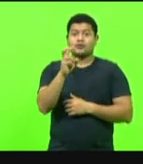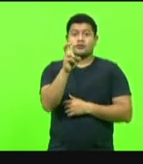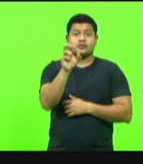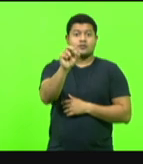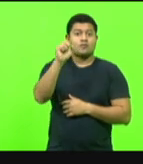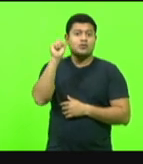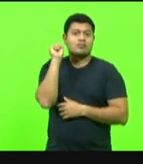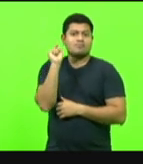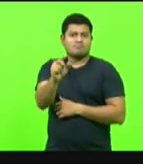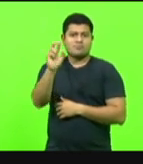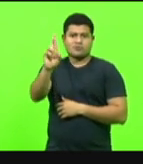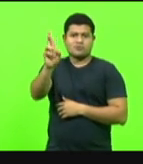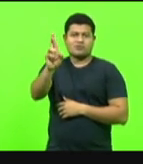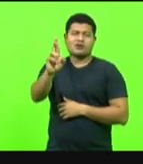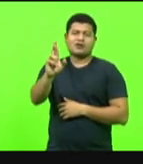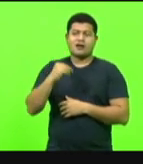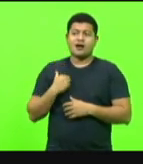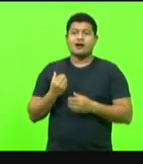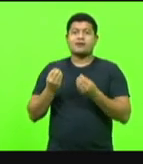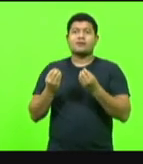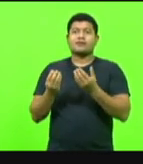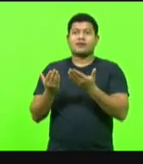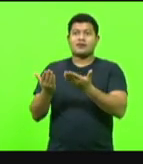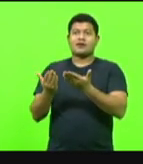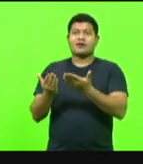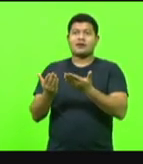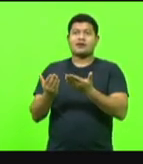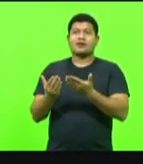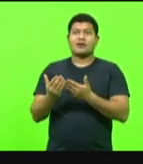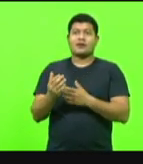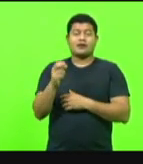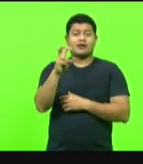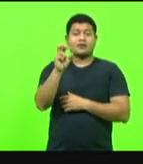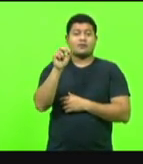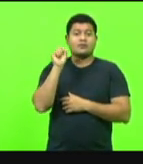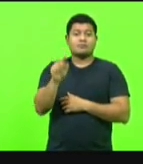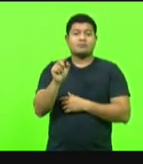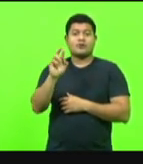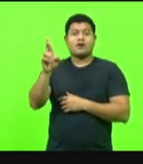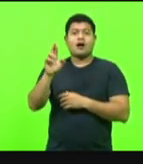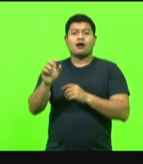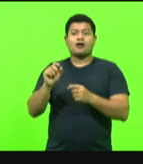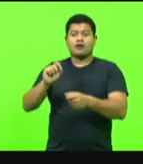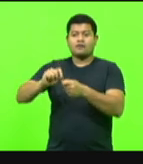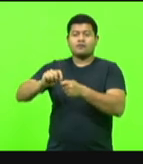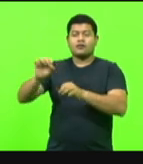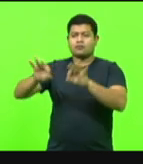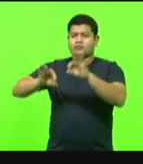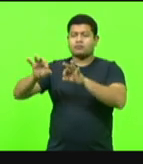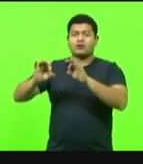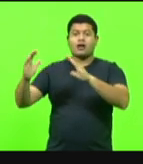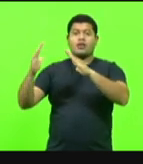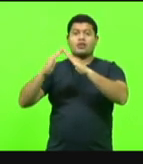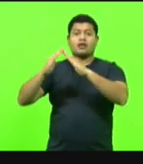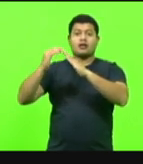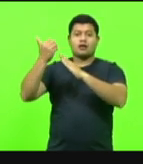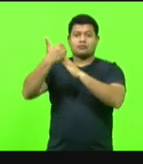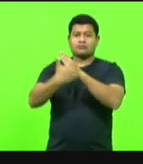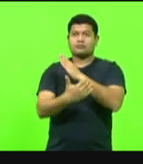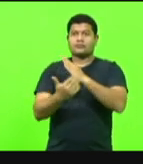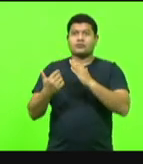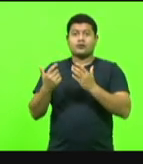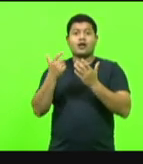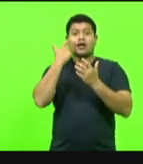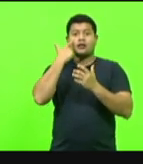reais para fazer, esse não está aí na verdade, mas 50 mil reais para fazer um telhado. E temos esse aí também que está na imagem